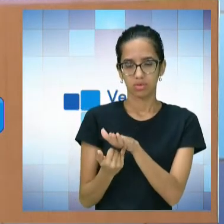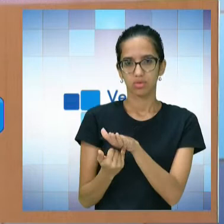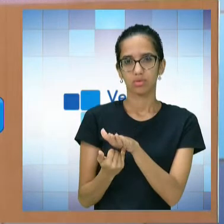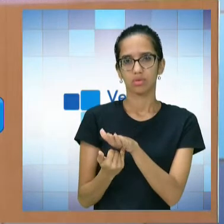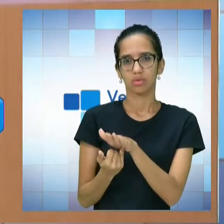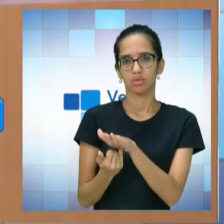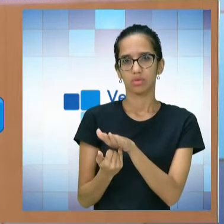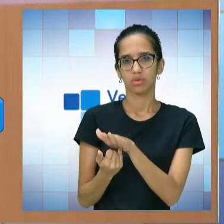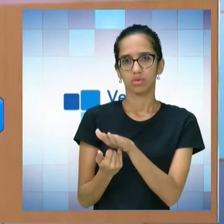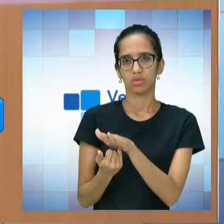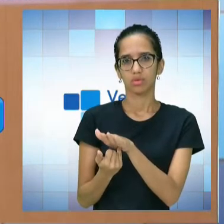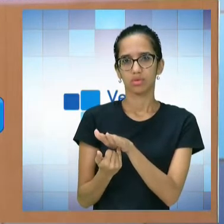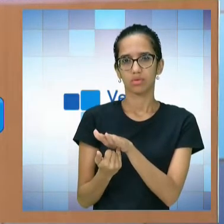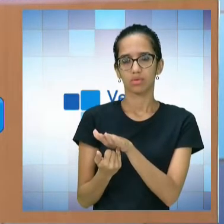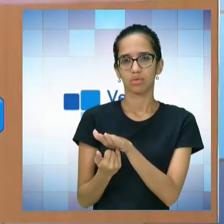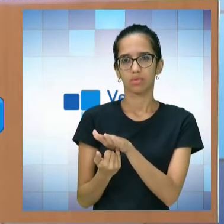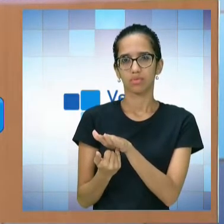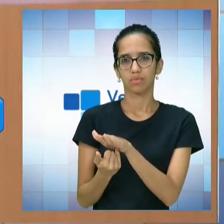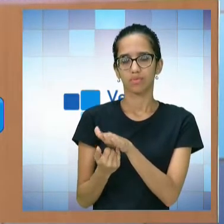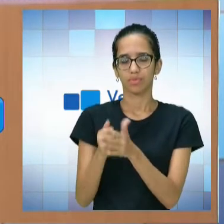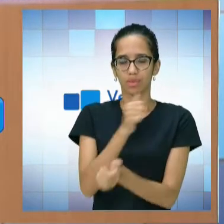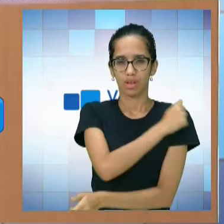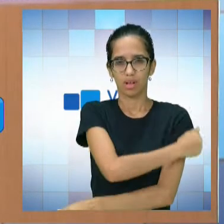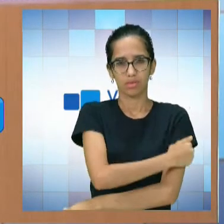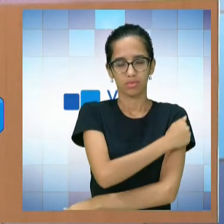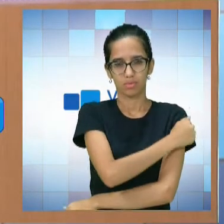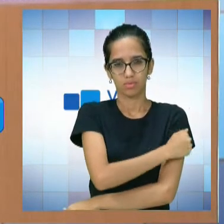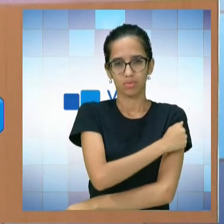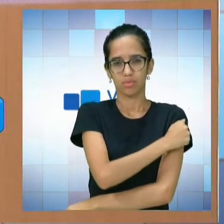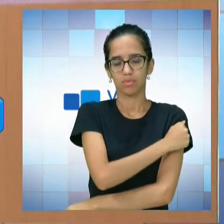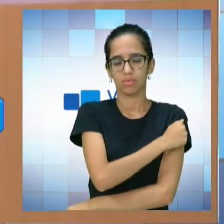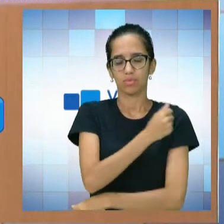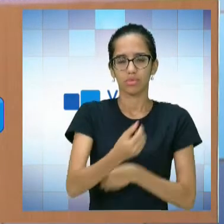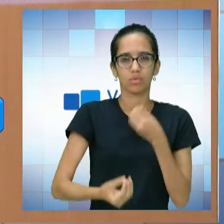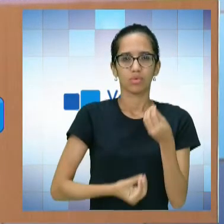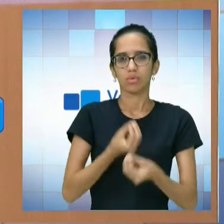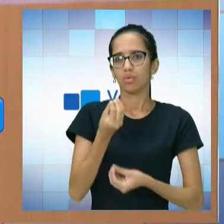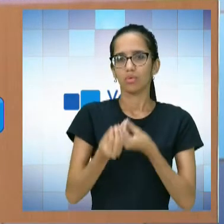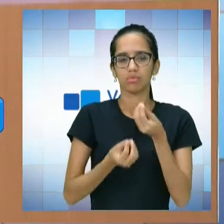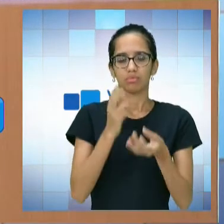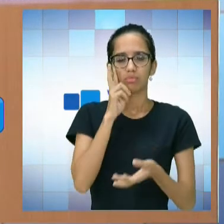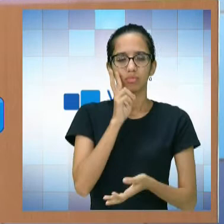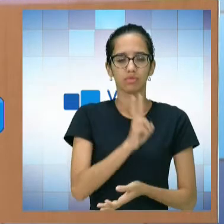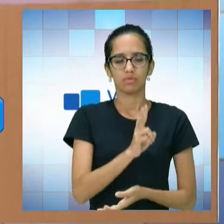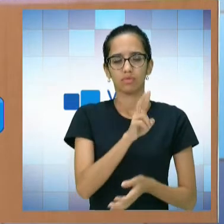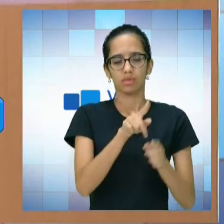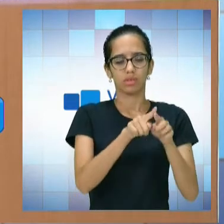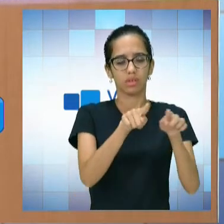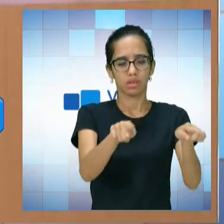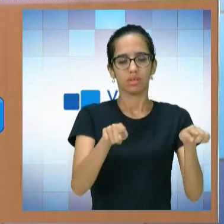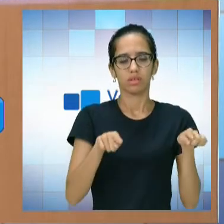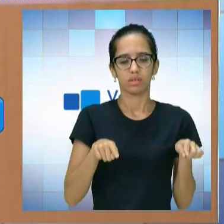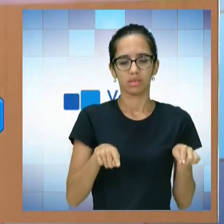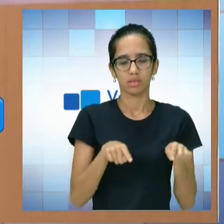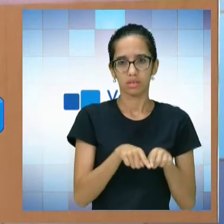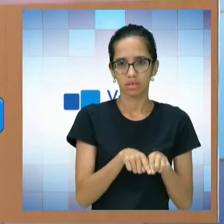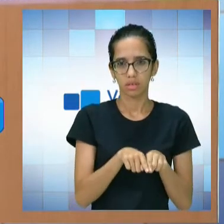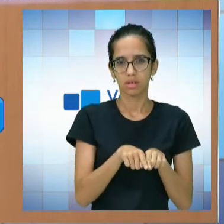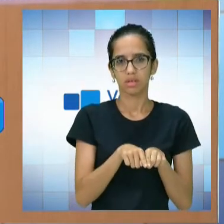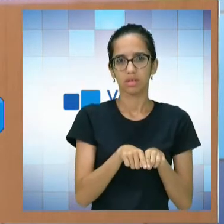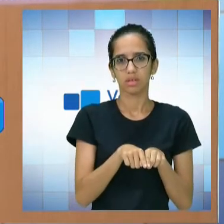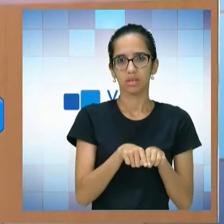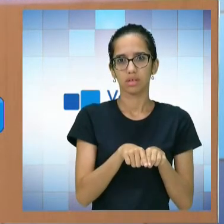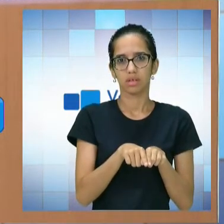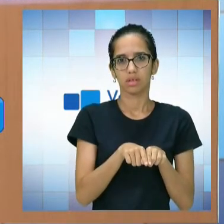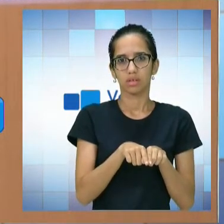Centro de Habilitação e Reabilitação, os alunos estão vindo esse laboratório. Qual é a perspectiva